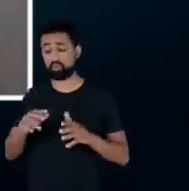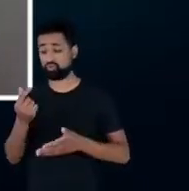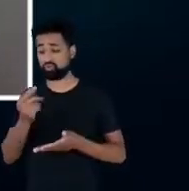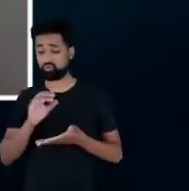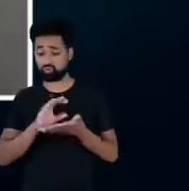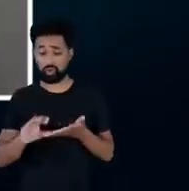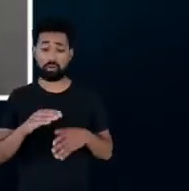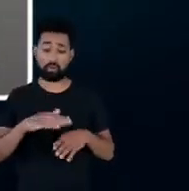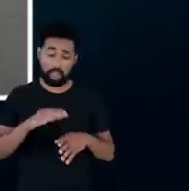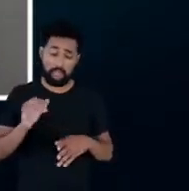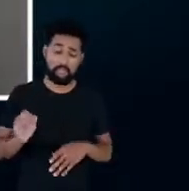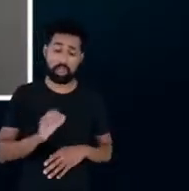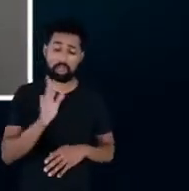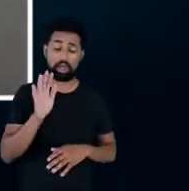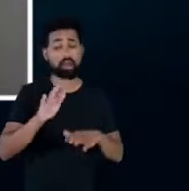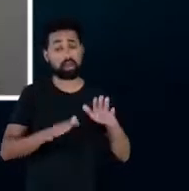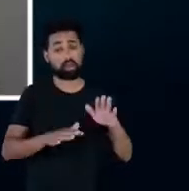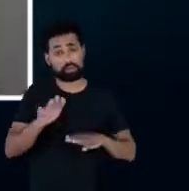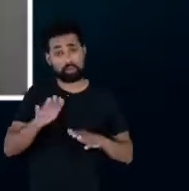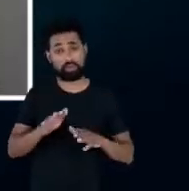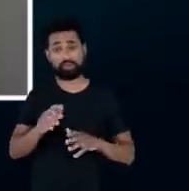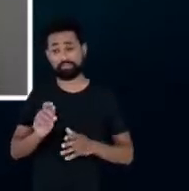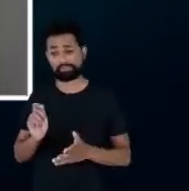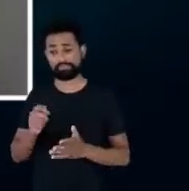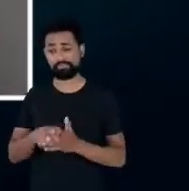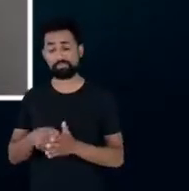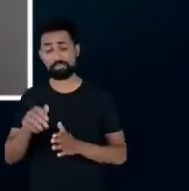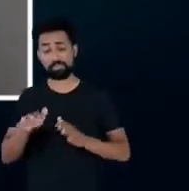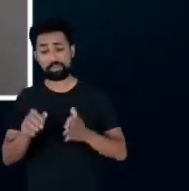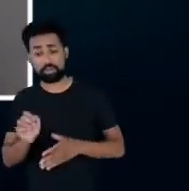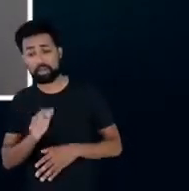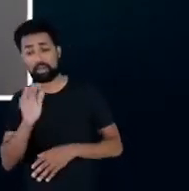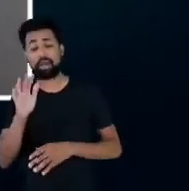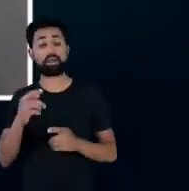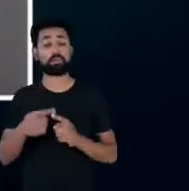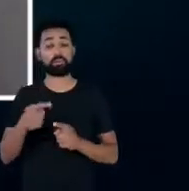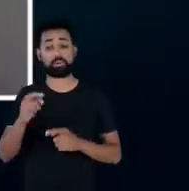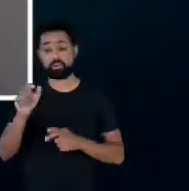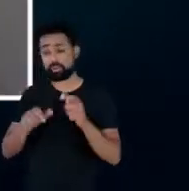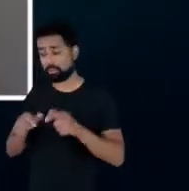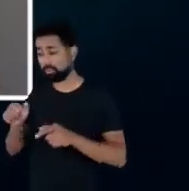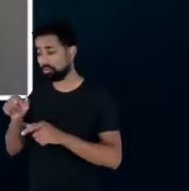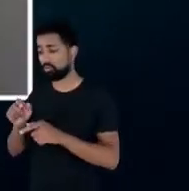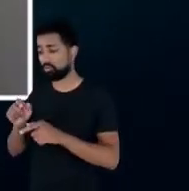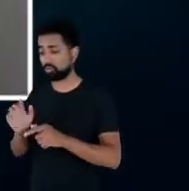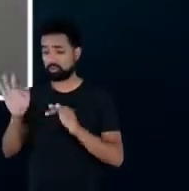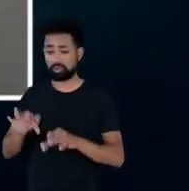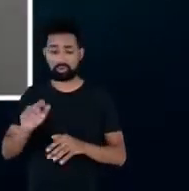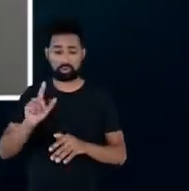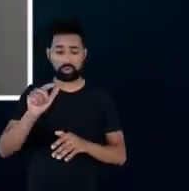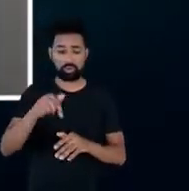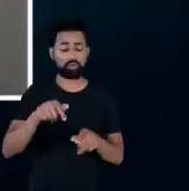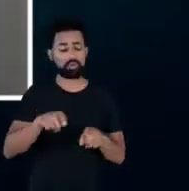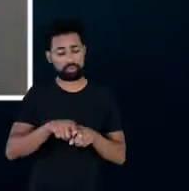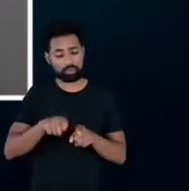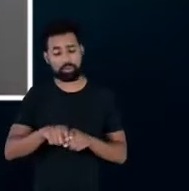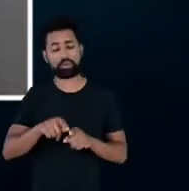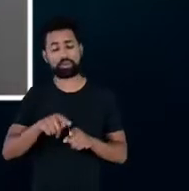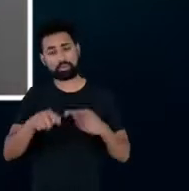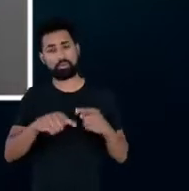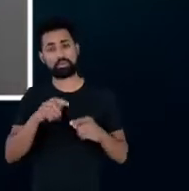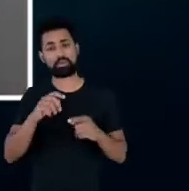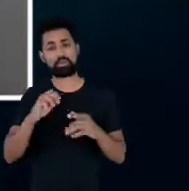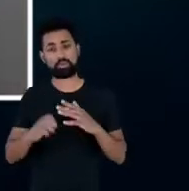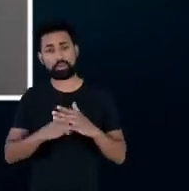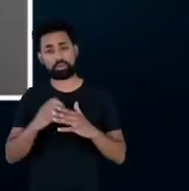caro para as ESCOS e para os consumidores finais no final do dia para as empresas